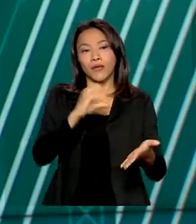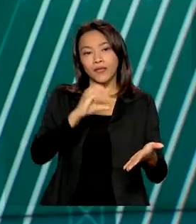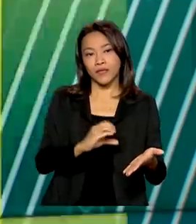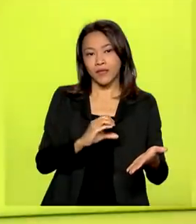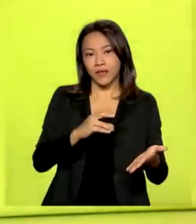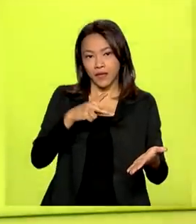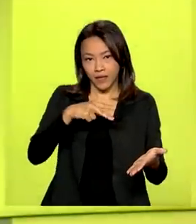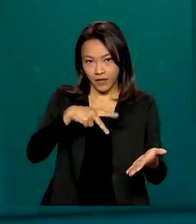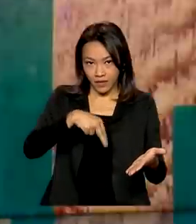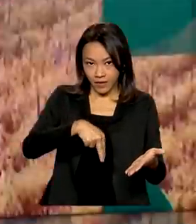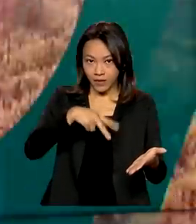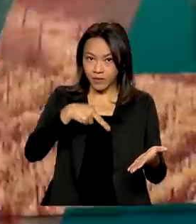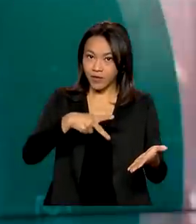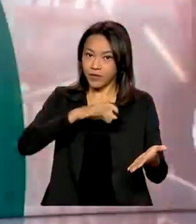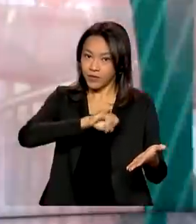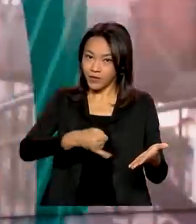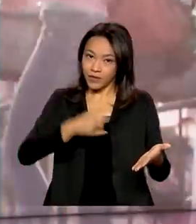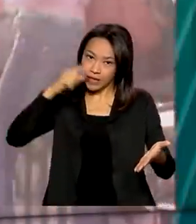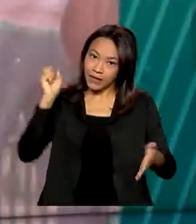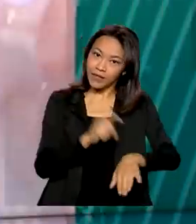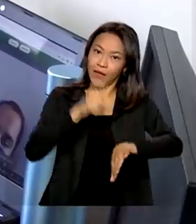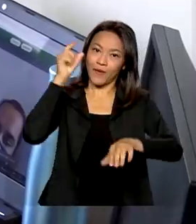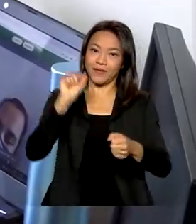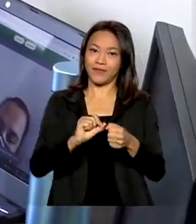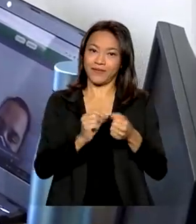automaticamente. Veja na reportagem.